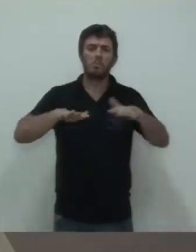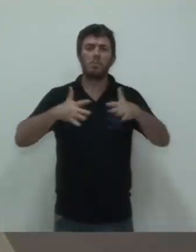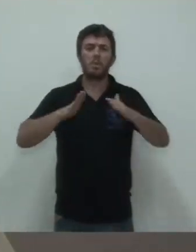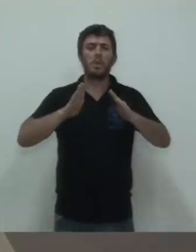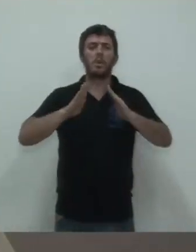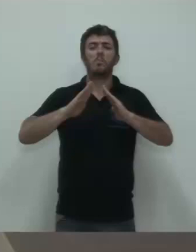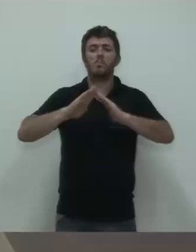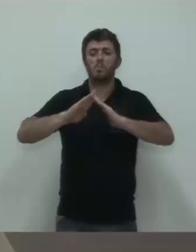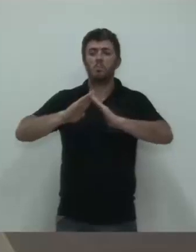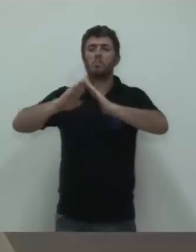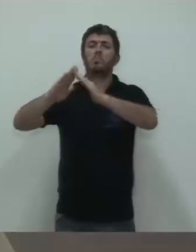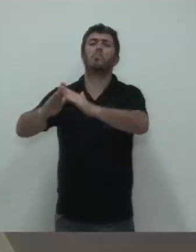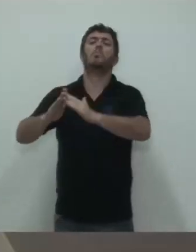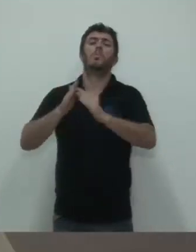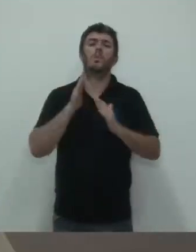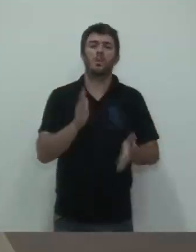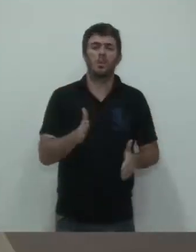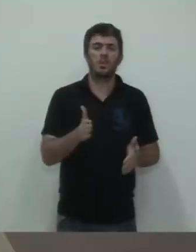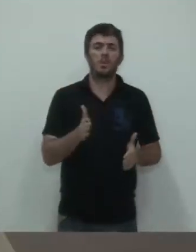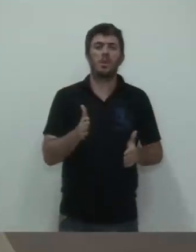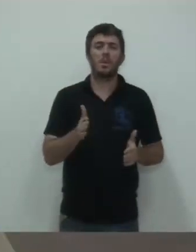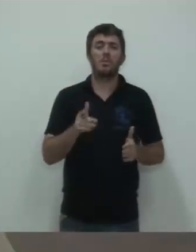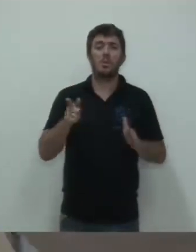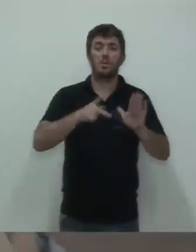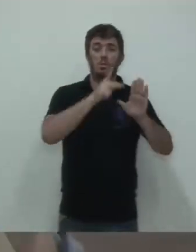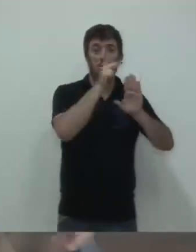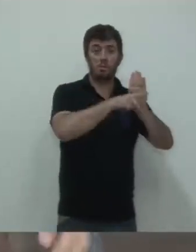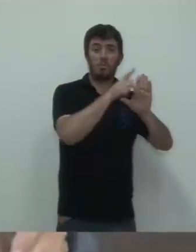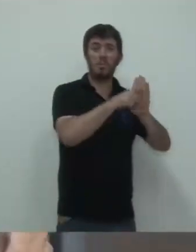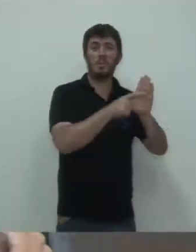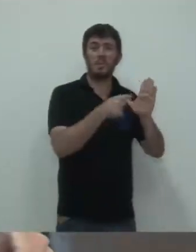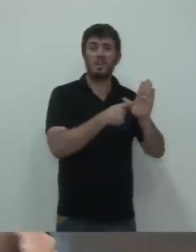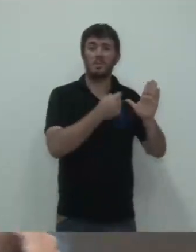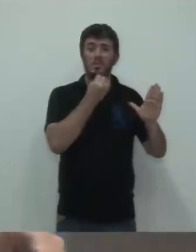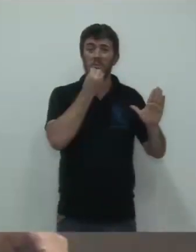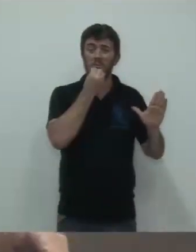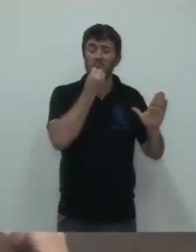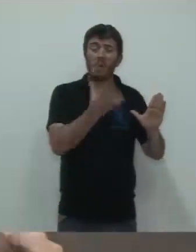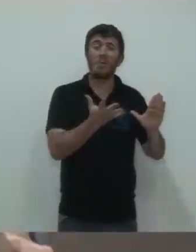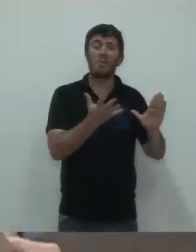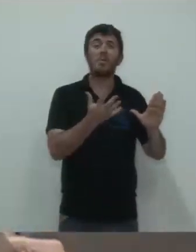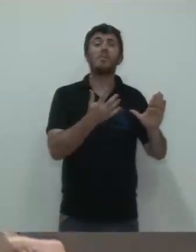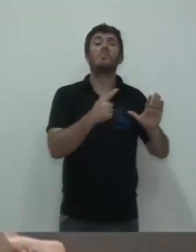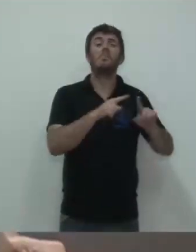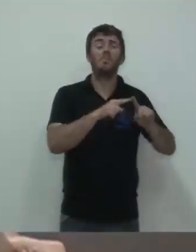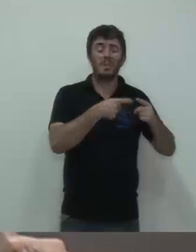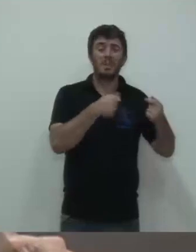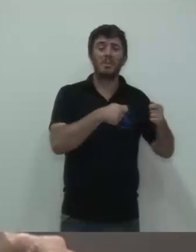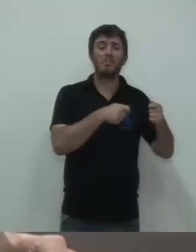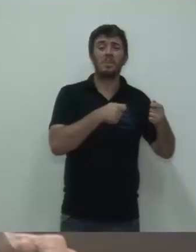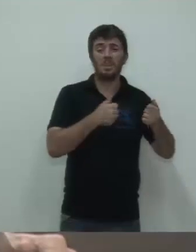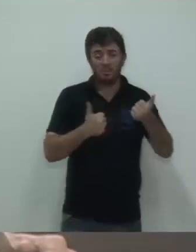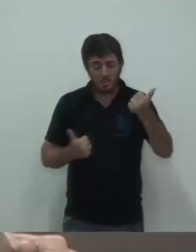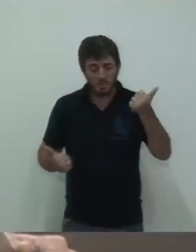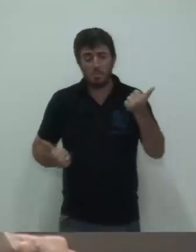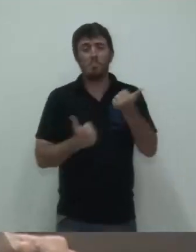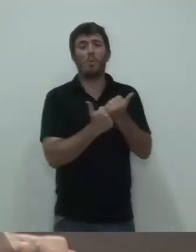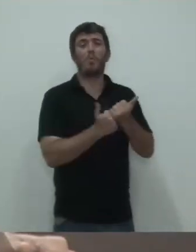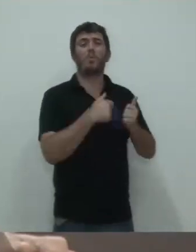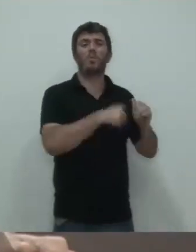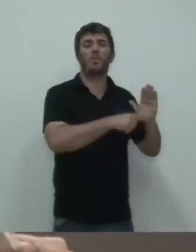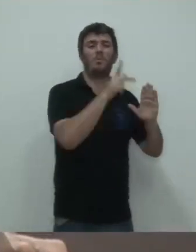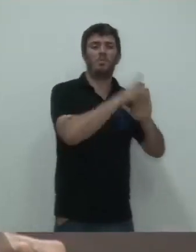emprestado esse ano, mas como eu até comentei com o Matheus, um projeto tão bom que merecia um aporte maior de recursos e uma estrutura melhor.